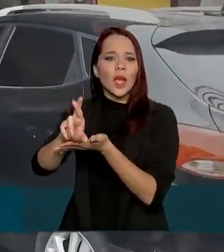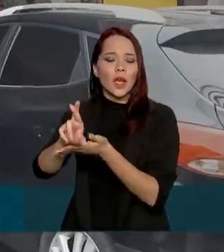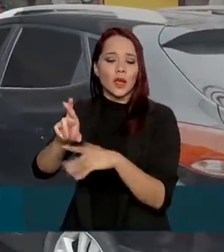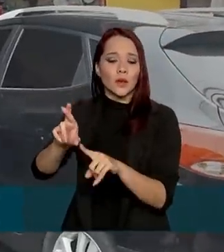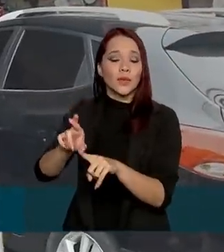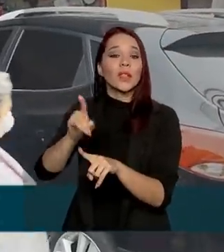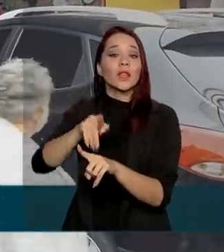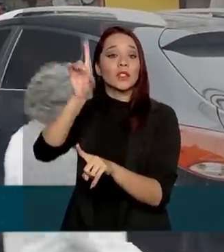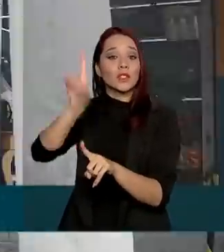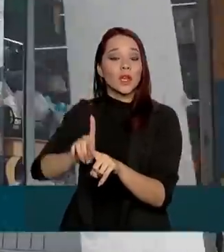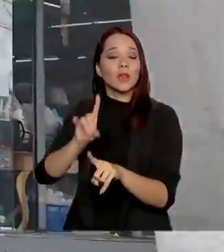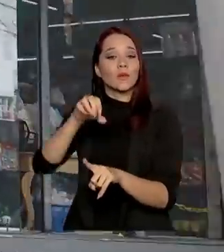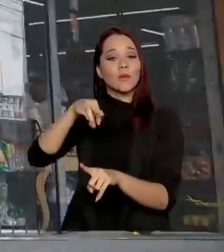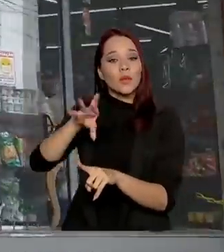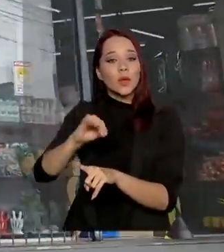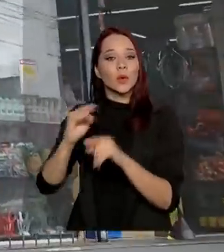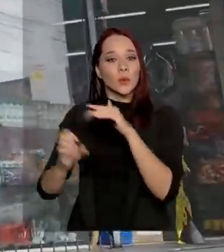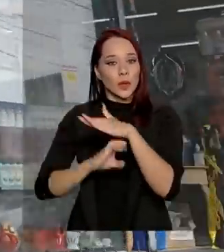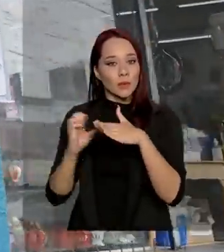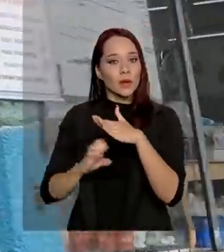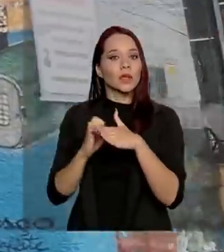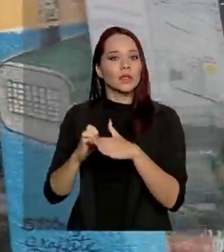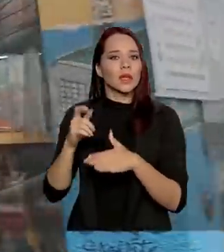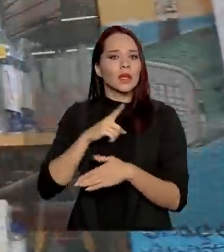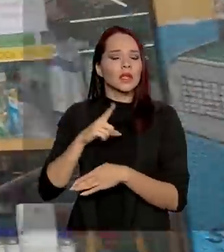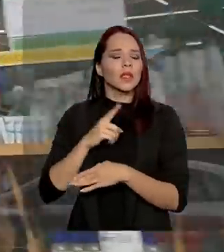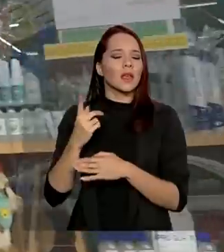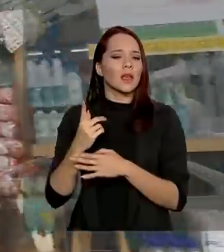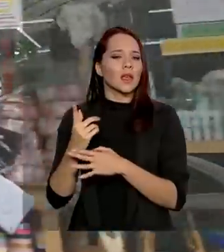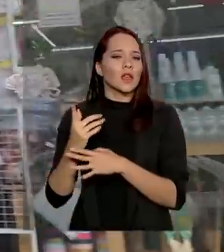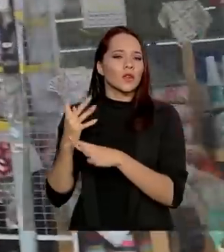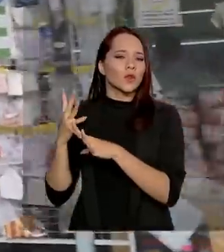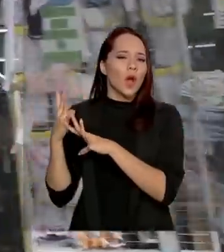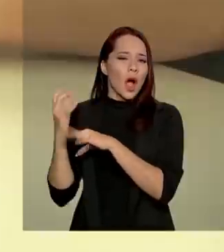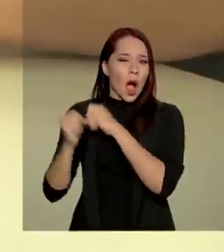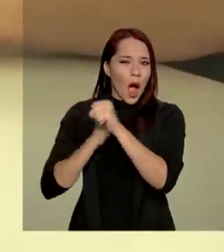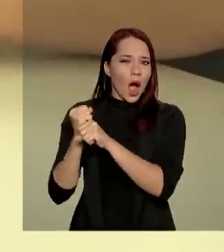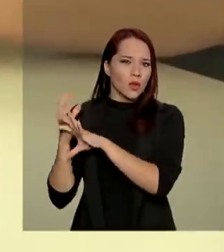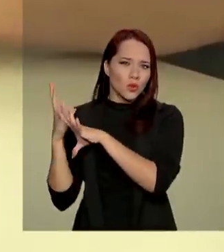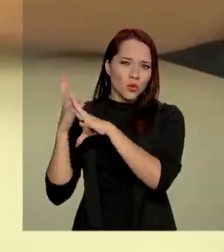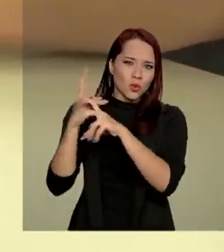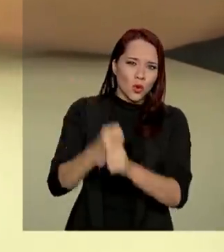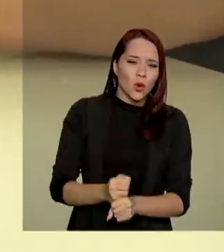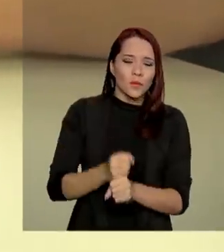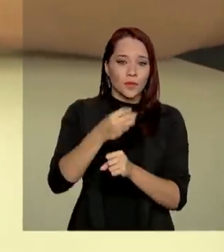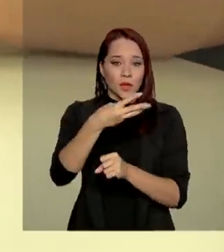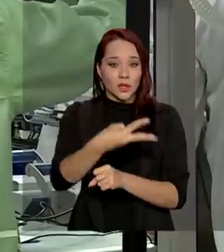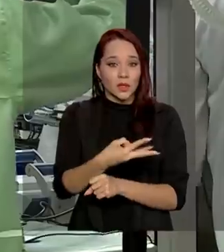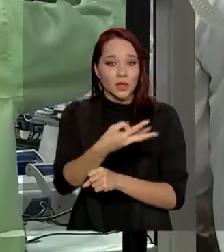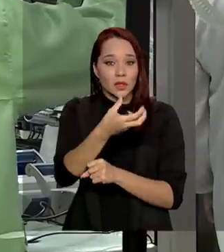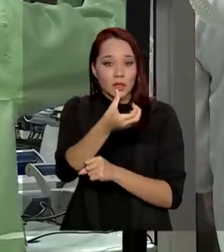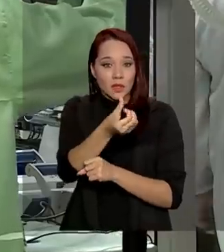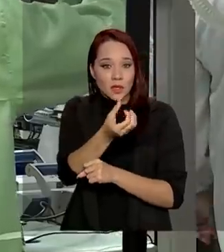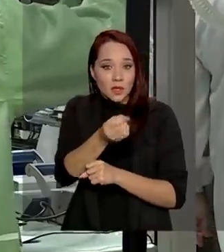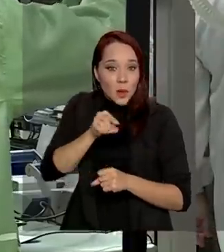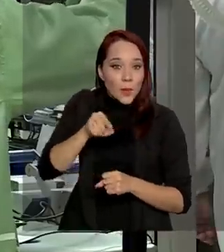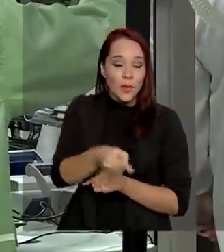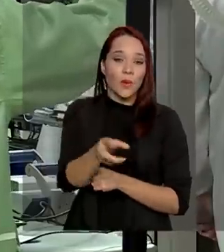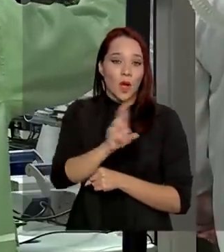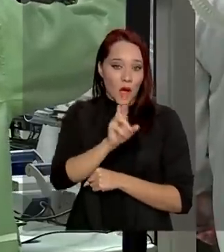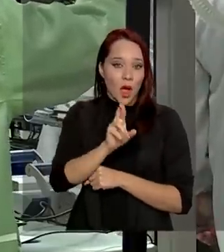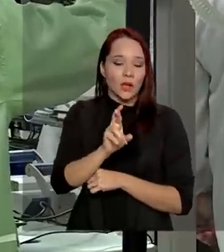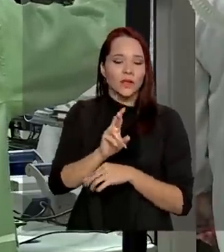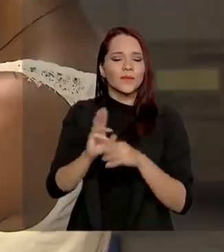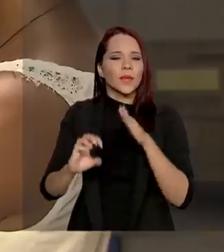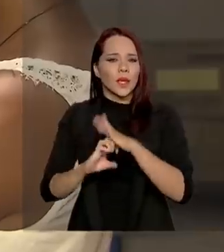crédito microempresas que tenham receita bruta anual igual ou inferior a 360 mil reais e